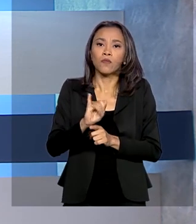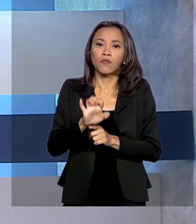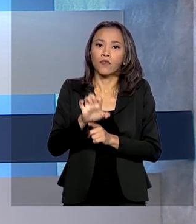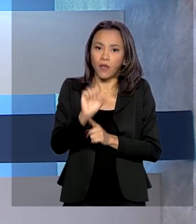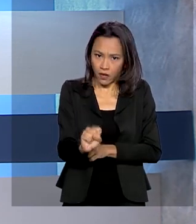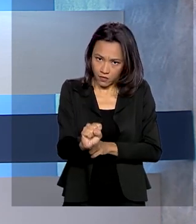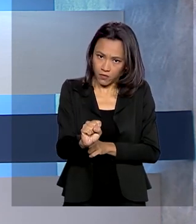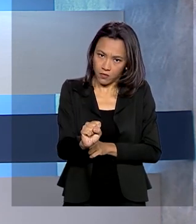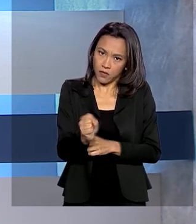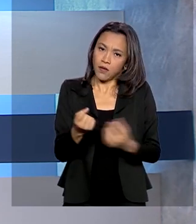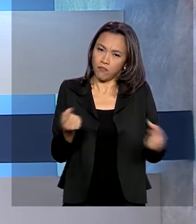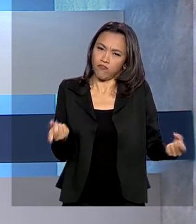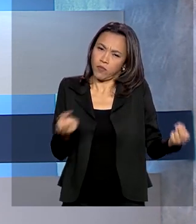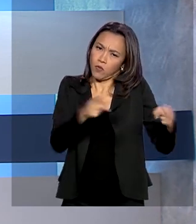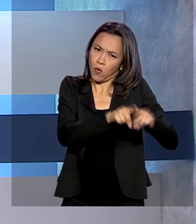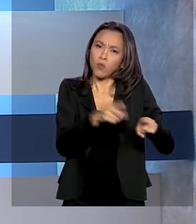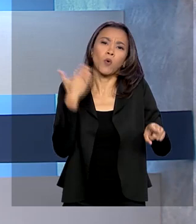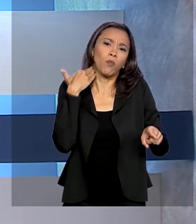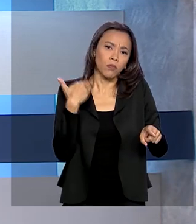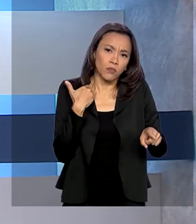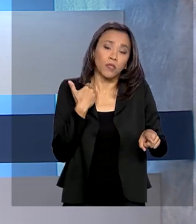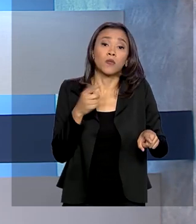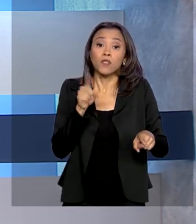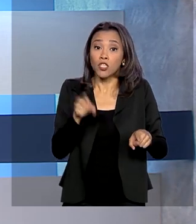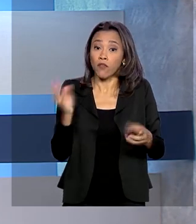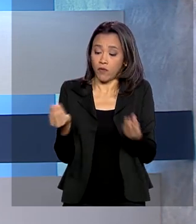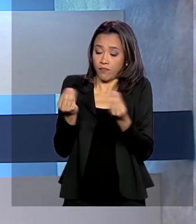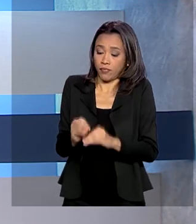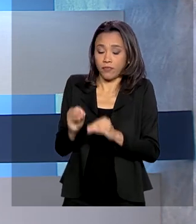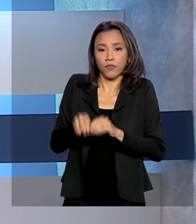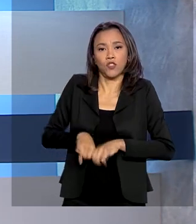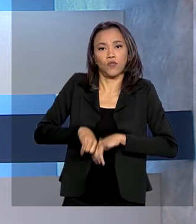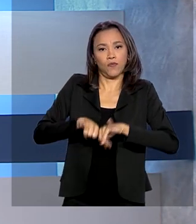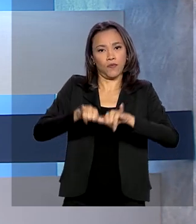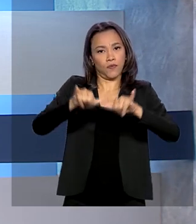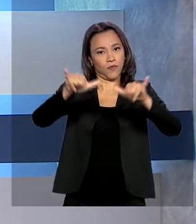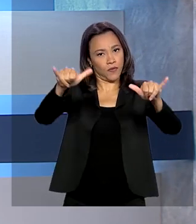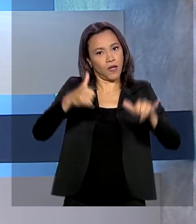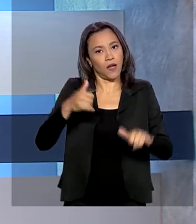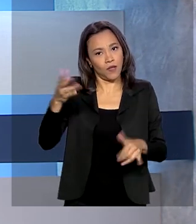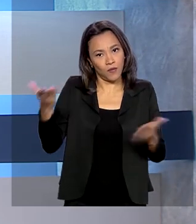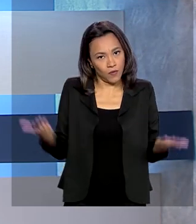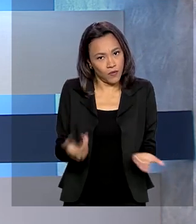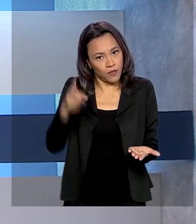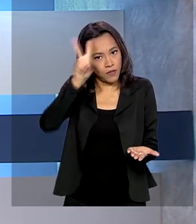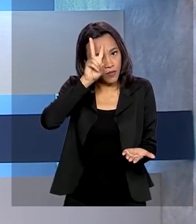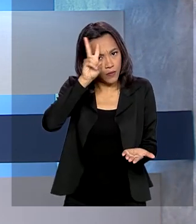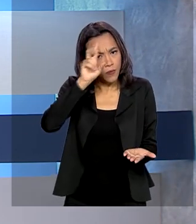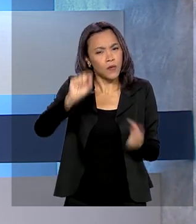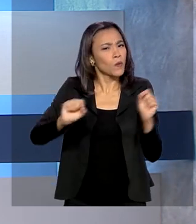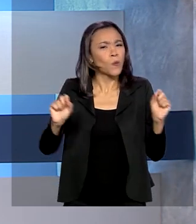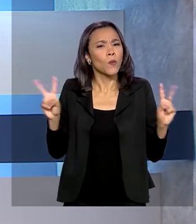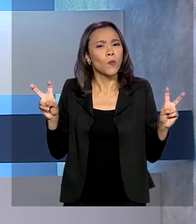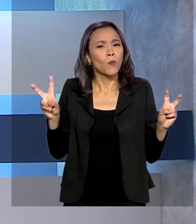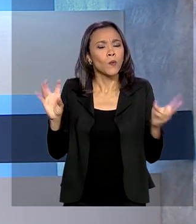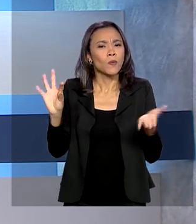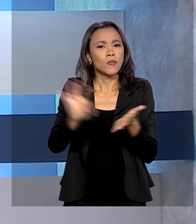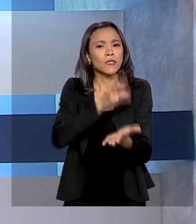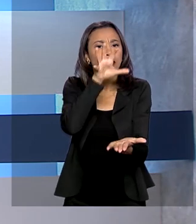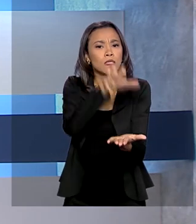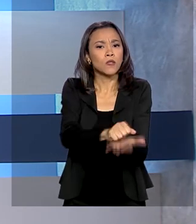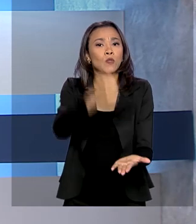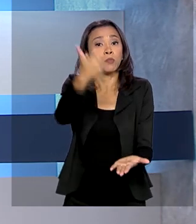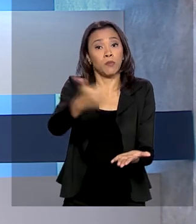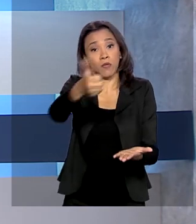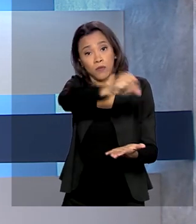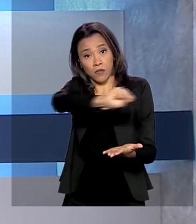agentes financeiros. A medida publicada no Diário Oficial da União desta segunda-feira é referente às inscrições do primeiro semestre